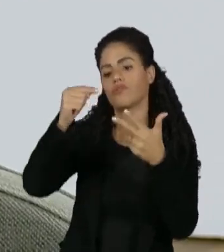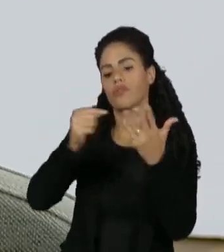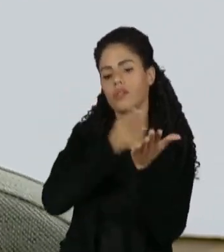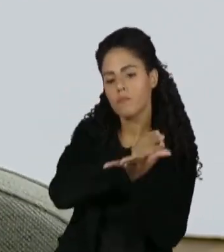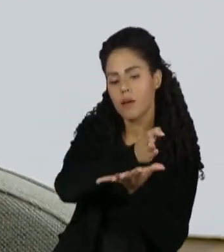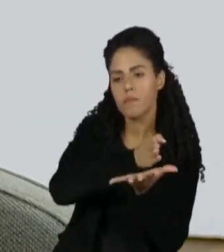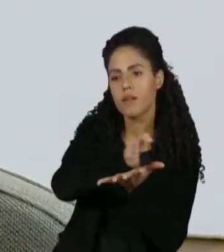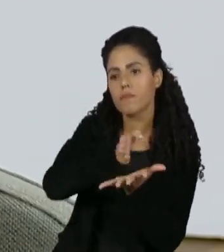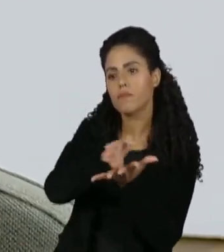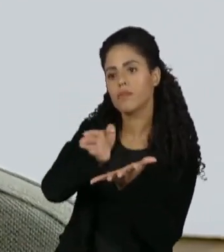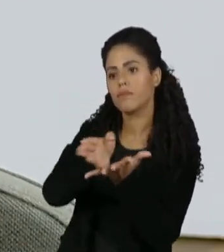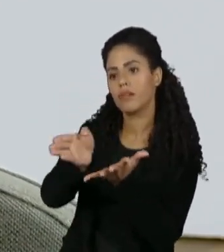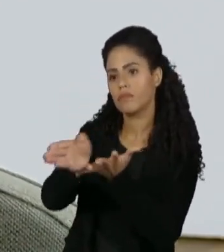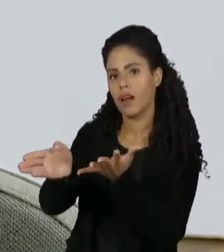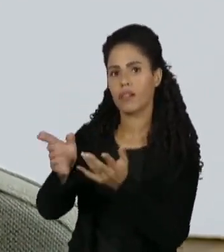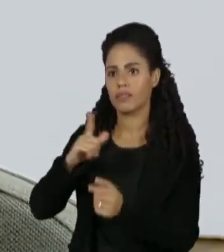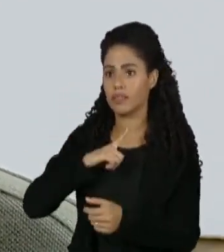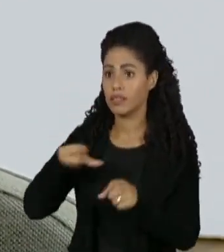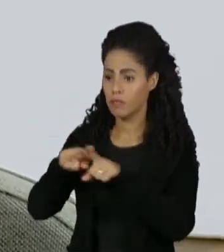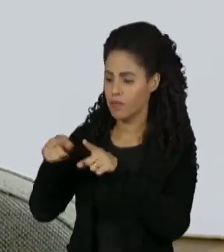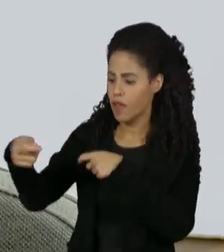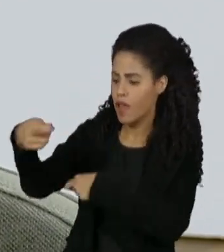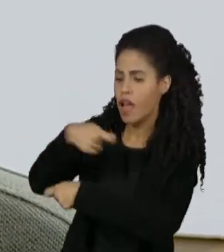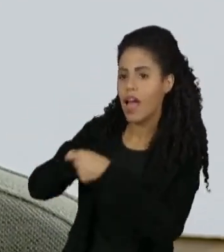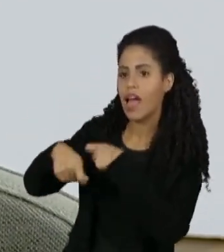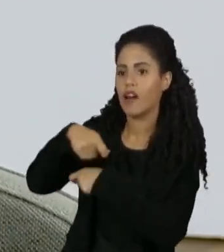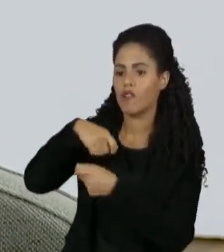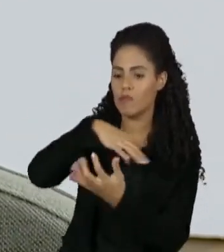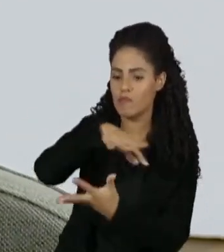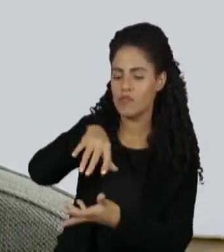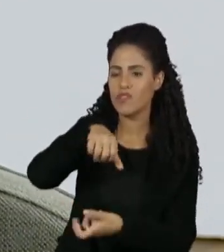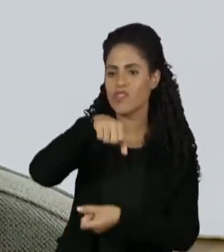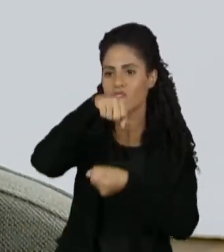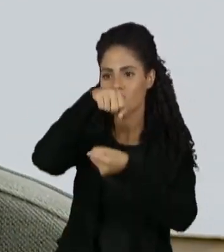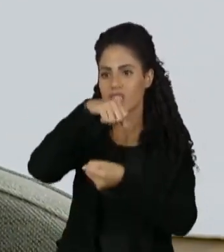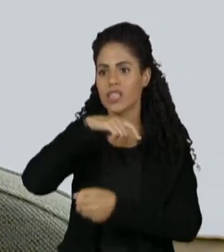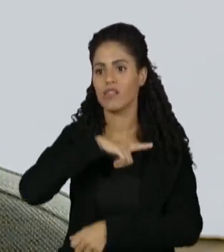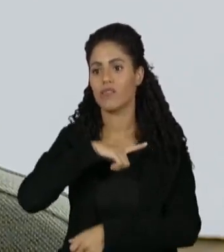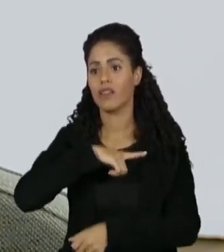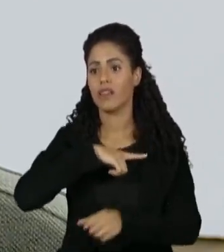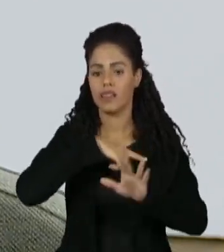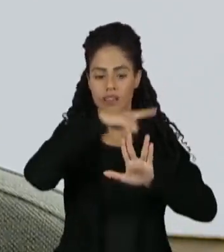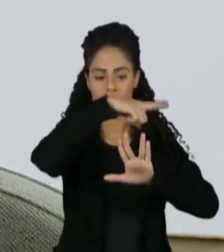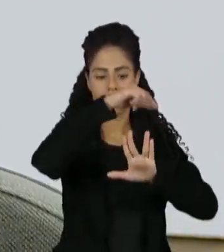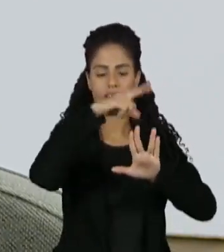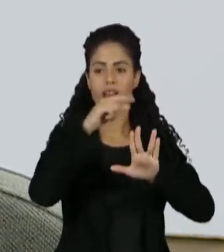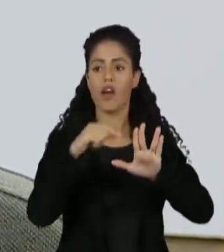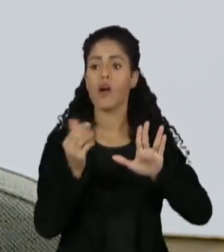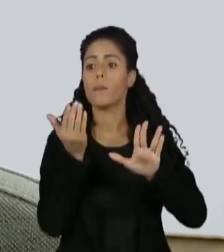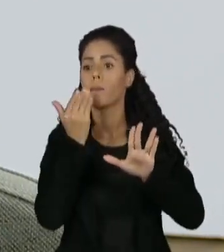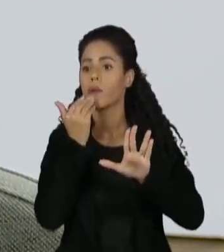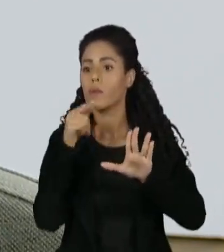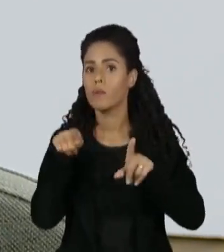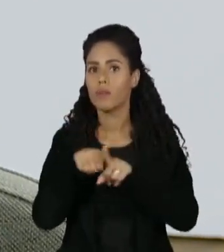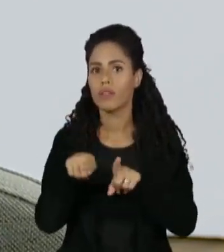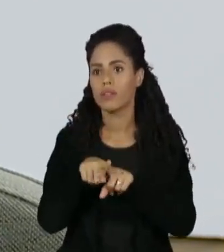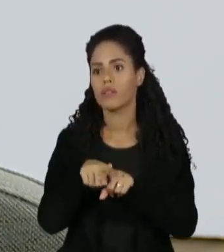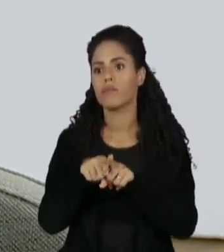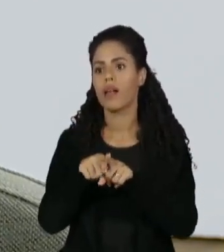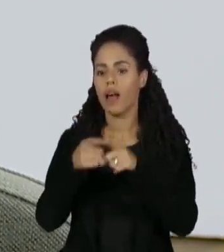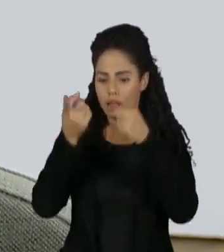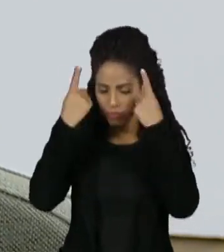sem falar na economia sustentável dessa planta para alimentação e para